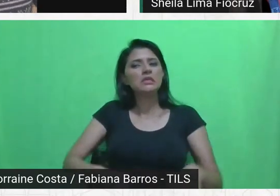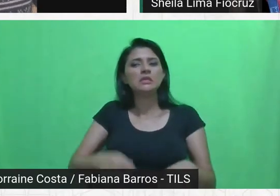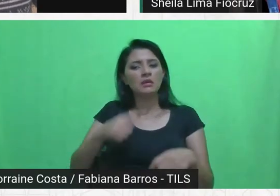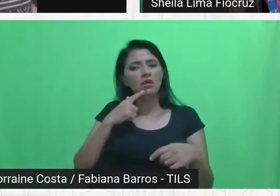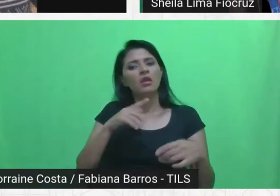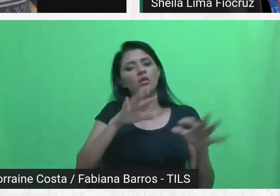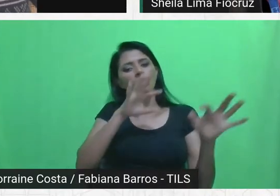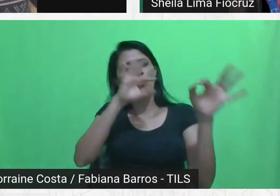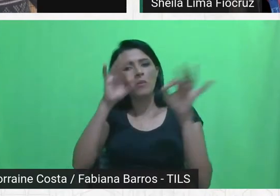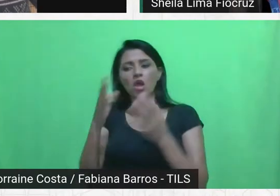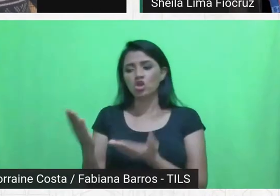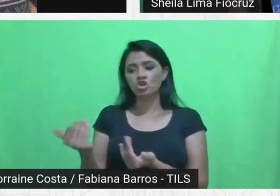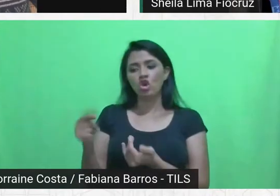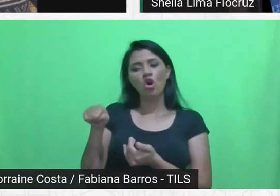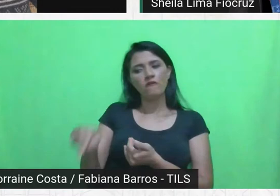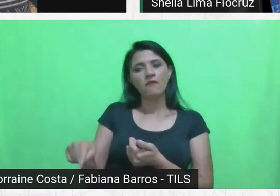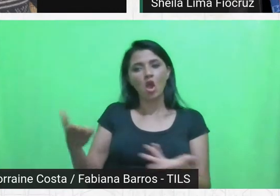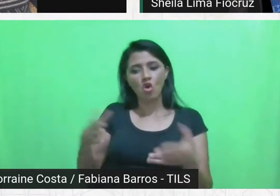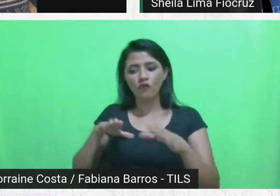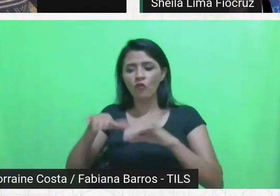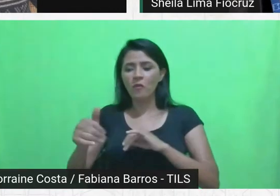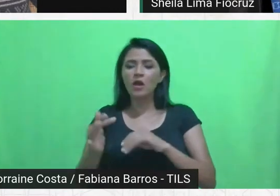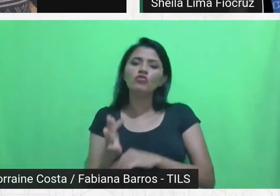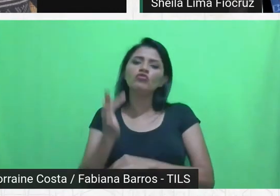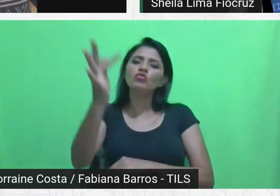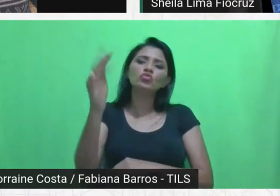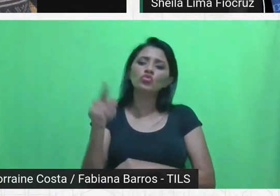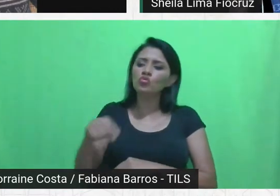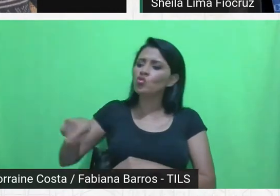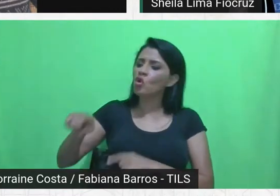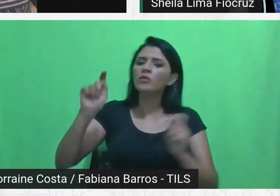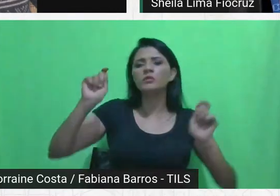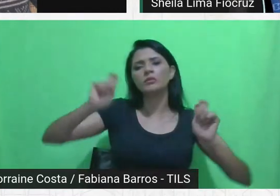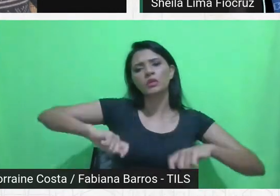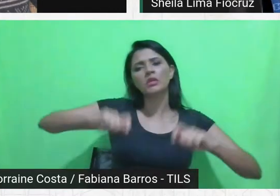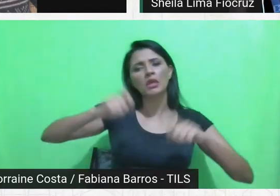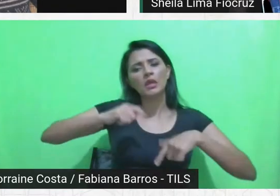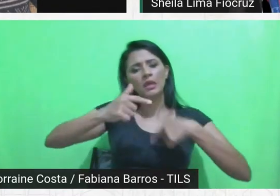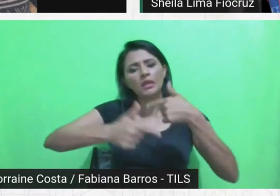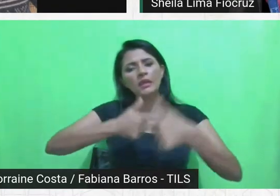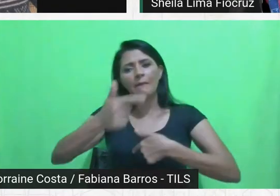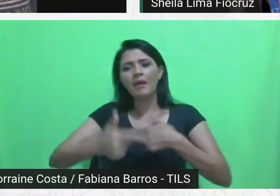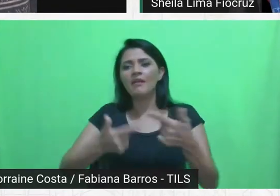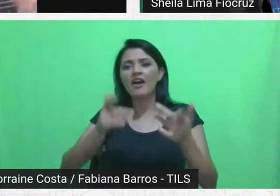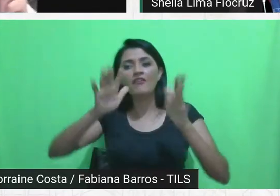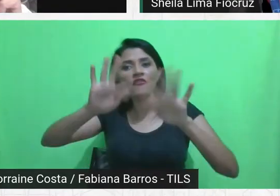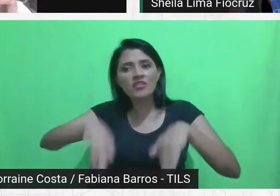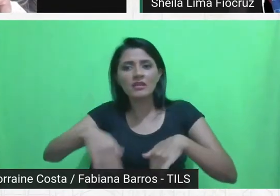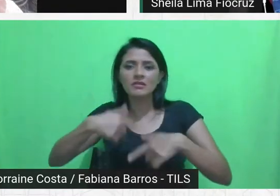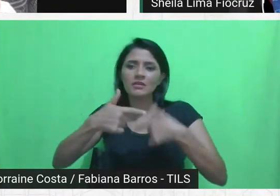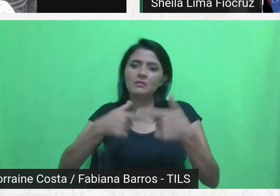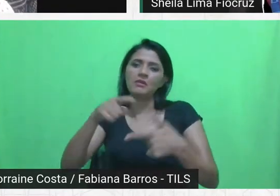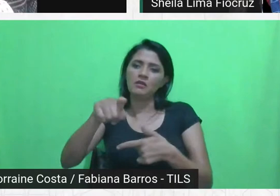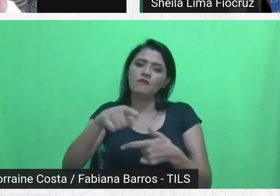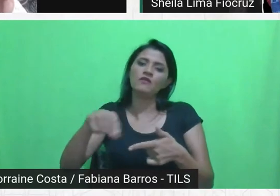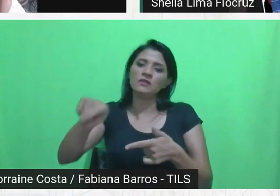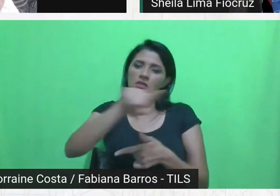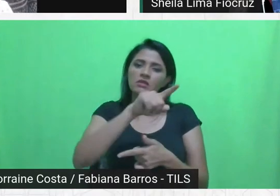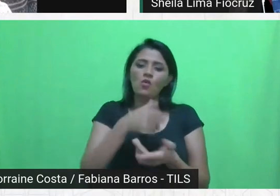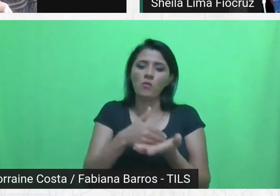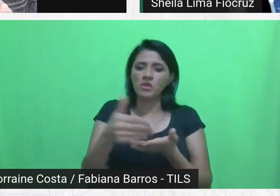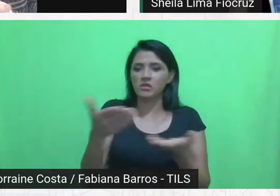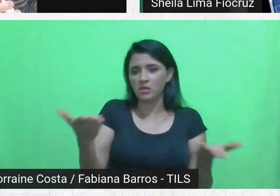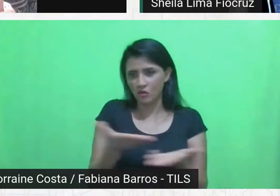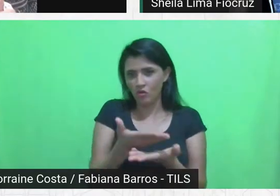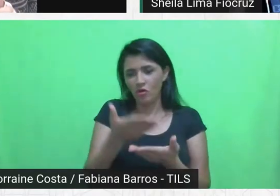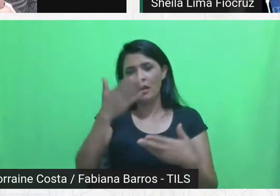formados no futuro como é que eles vão poder atuar e disseminar esse trabalho que vocês estão plantando agora. Parabéns pelo trabalho, agradeço